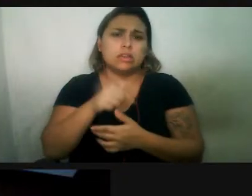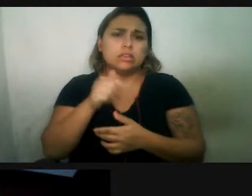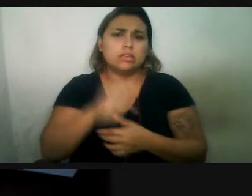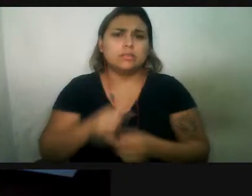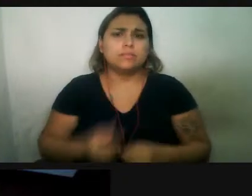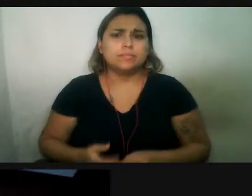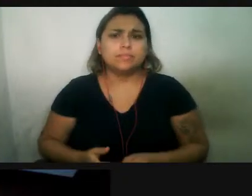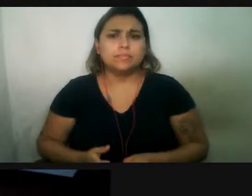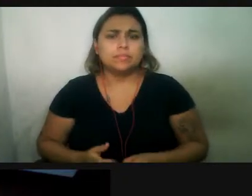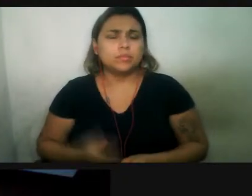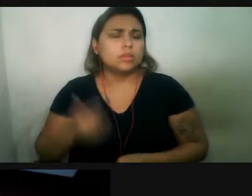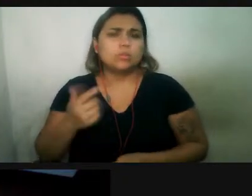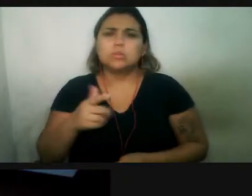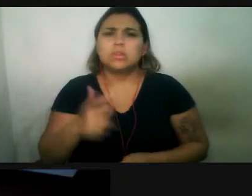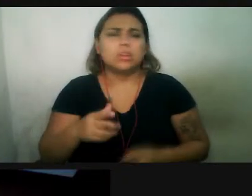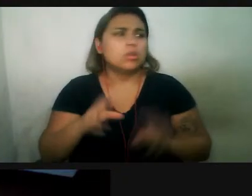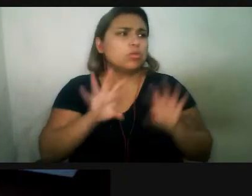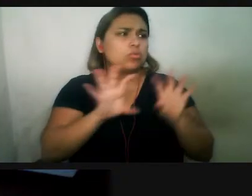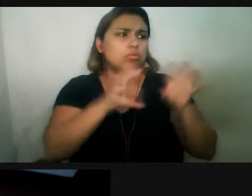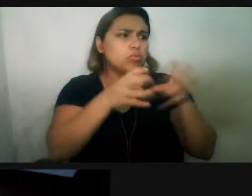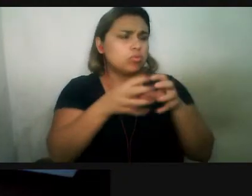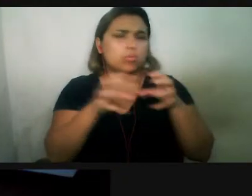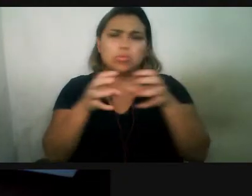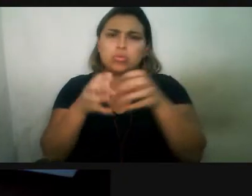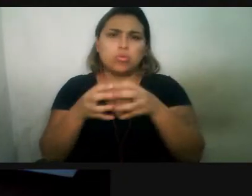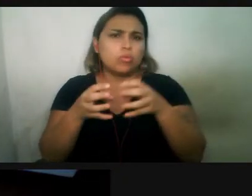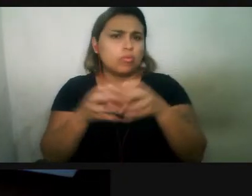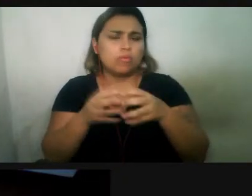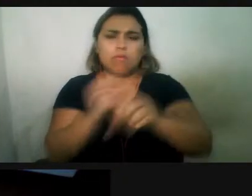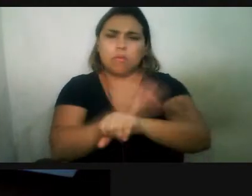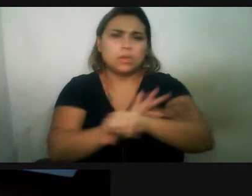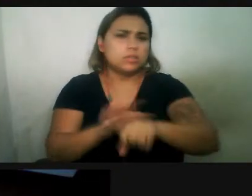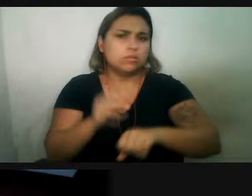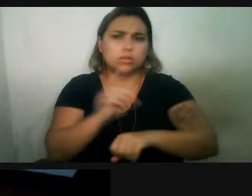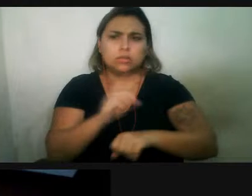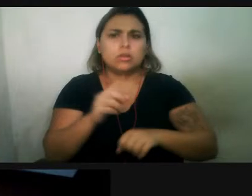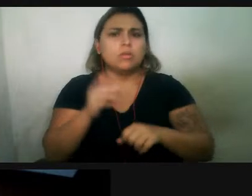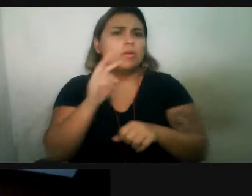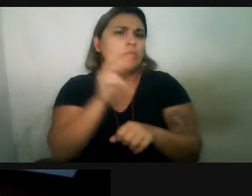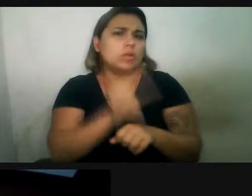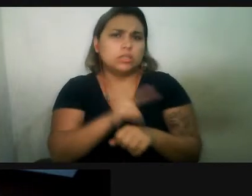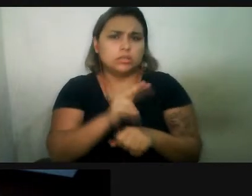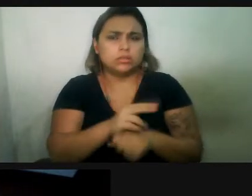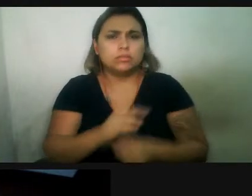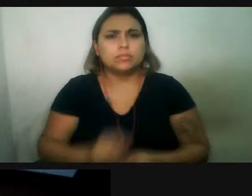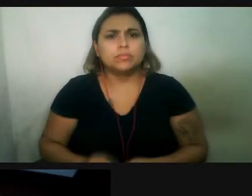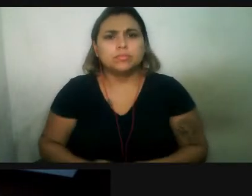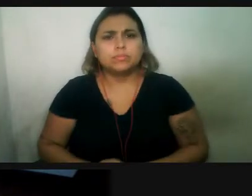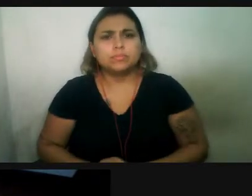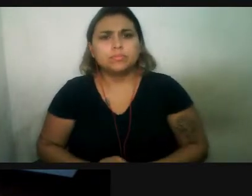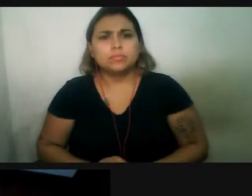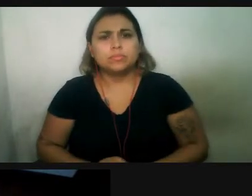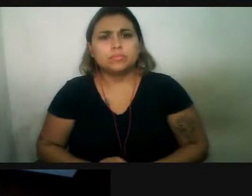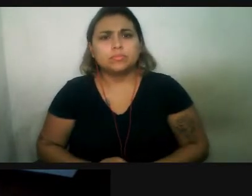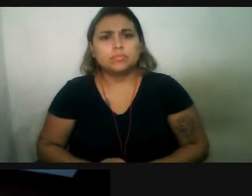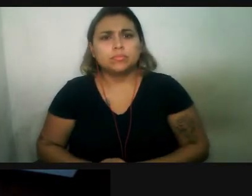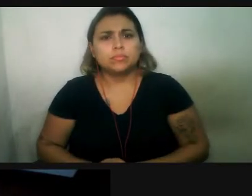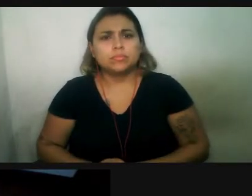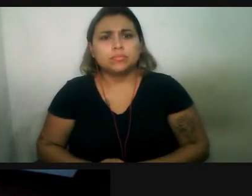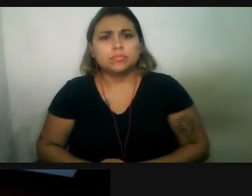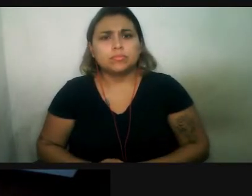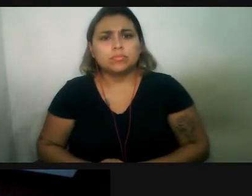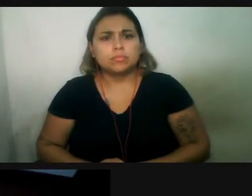formação de grupos, né? Para a proteção da fêmea com o seu filhote, por exemplo. As fêmeas tendem, inclusive, a ficar sozinhas.